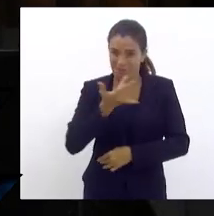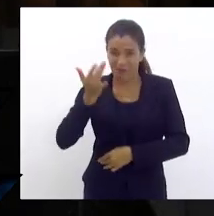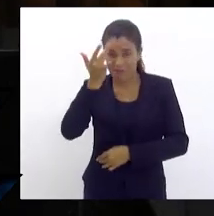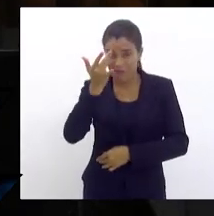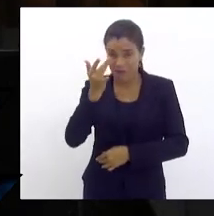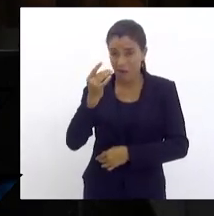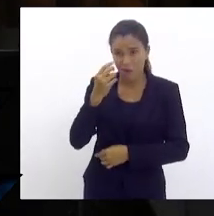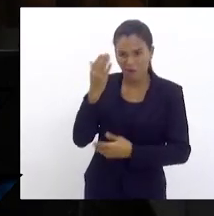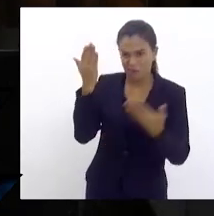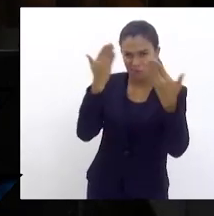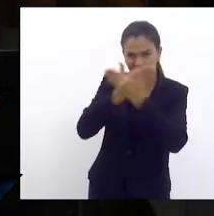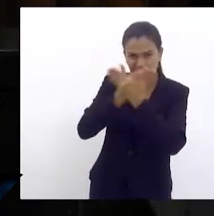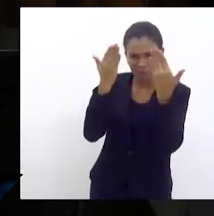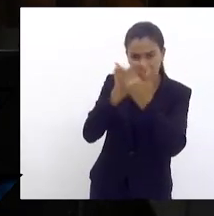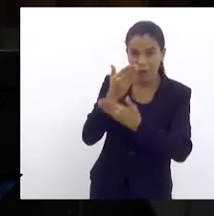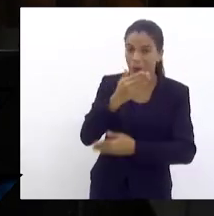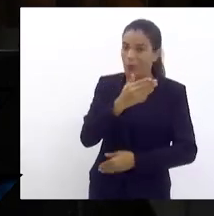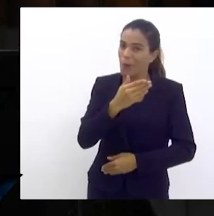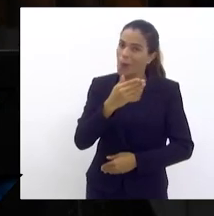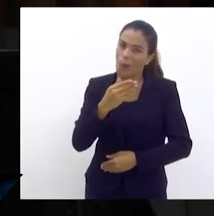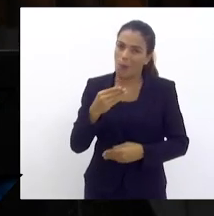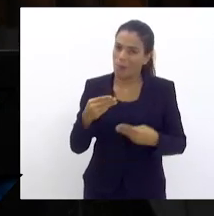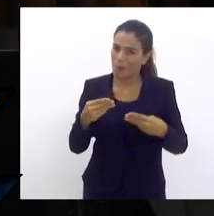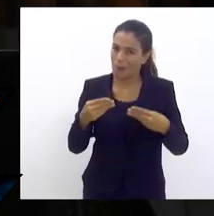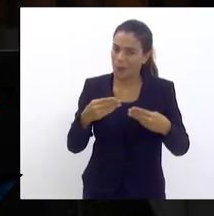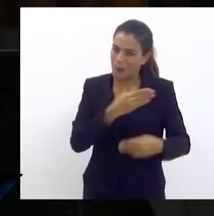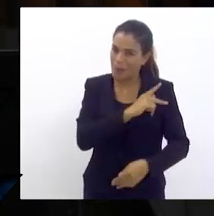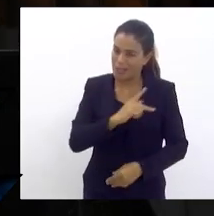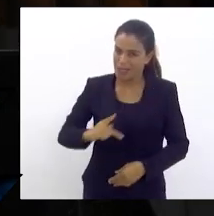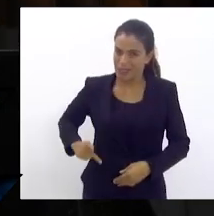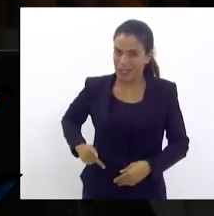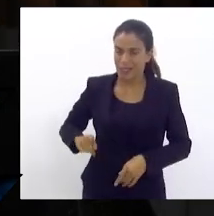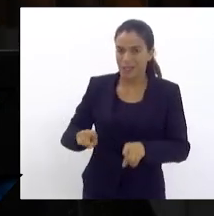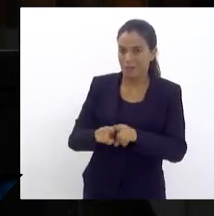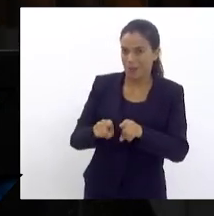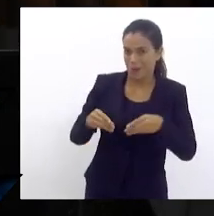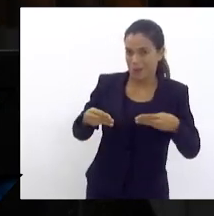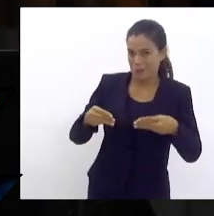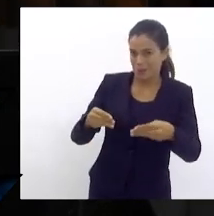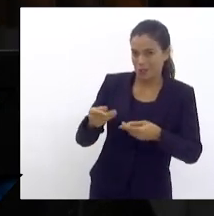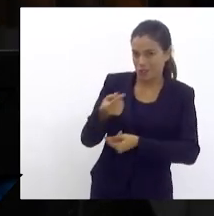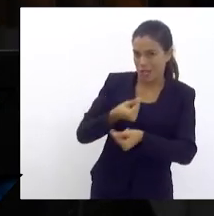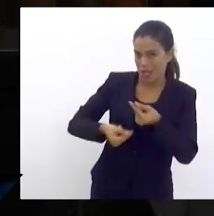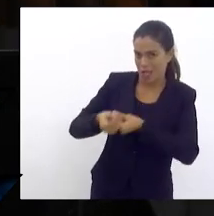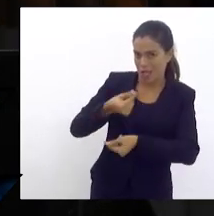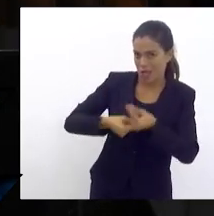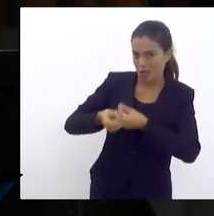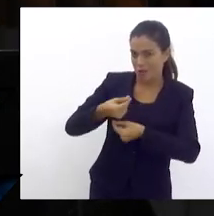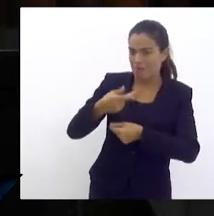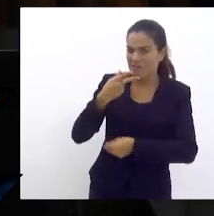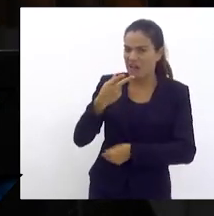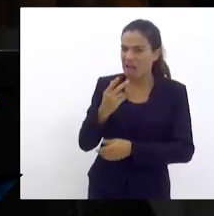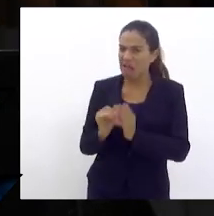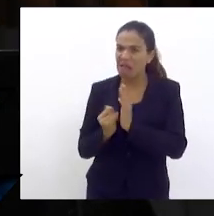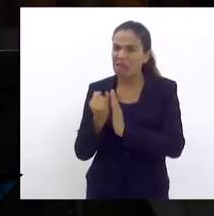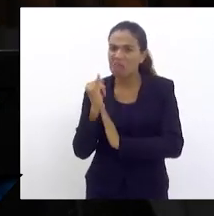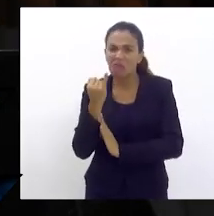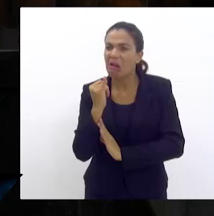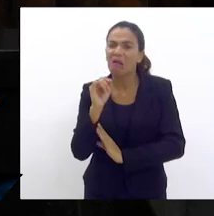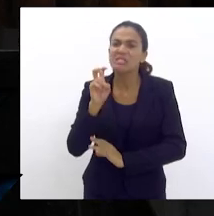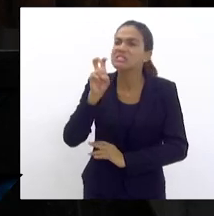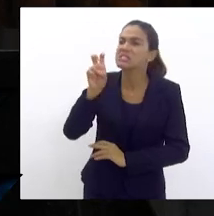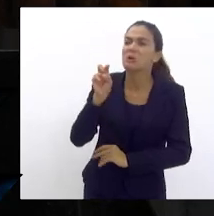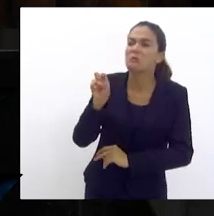presidente da República, nem o ministro da Economia dizer se a inflação for 5